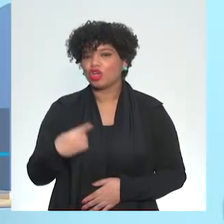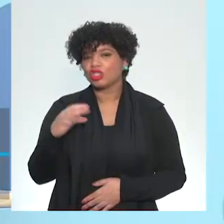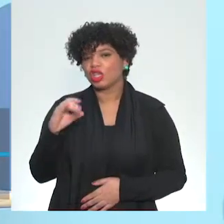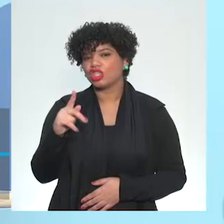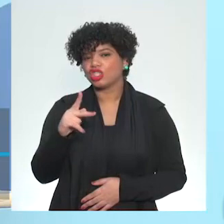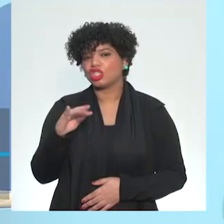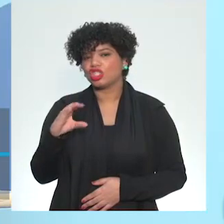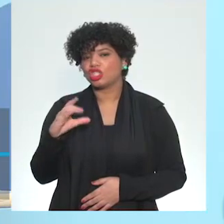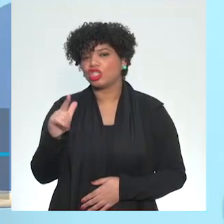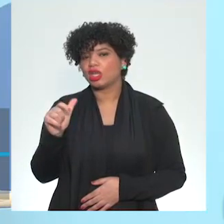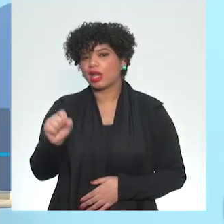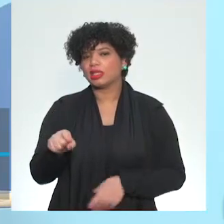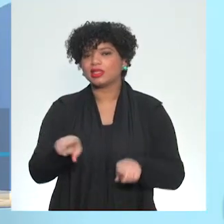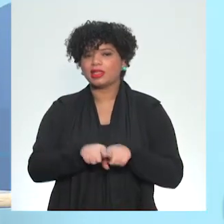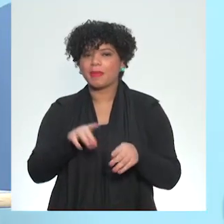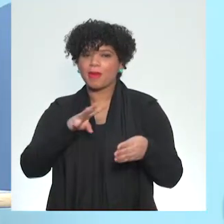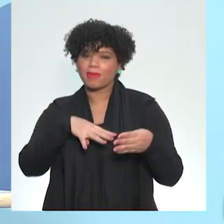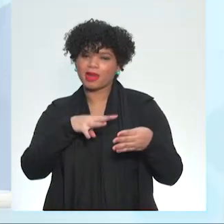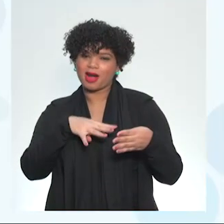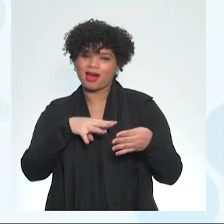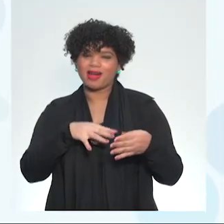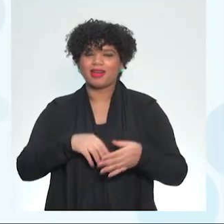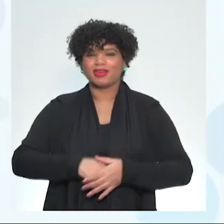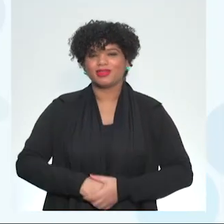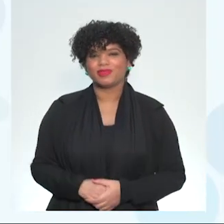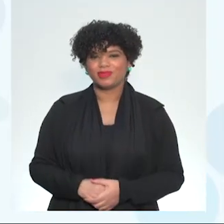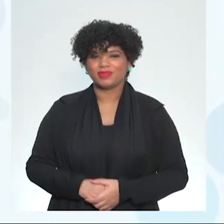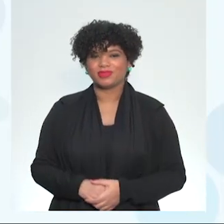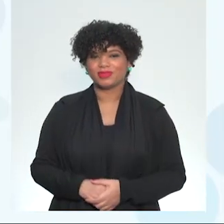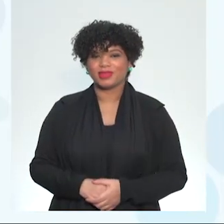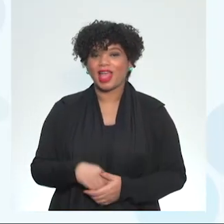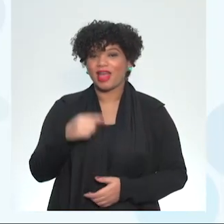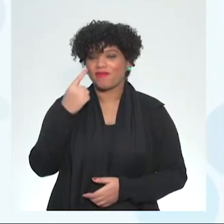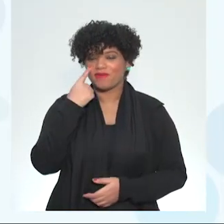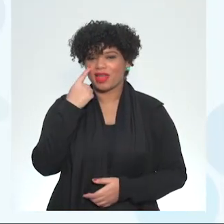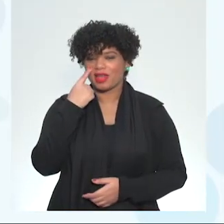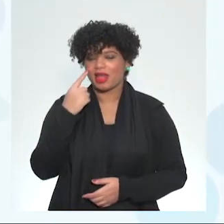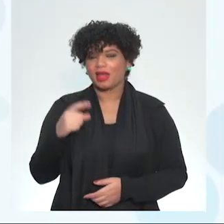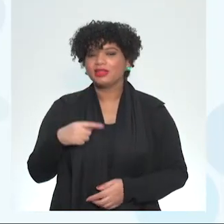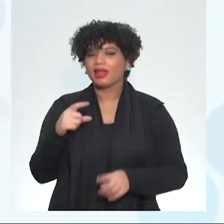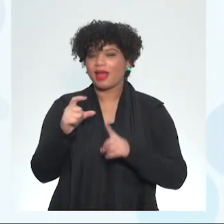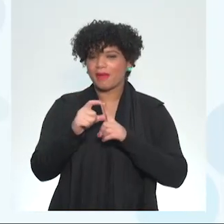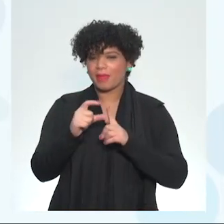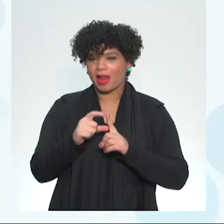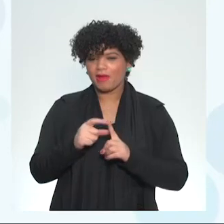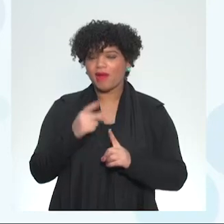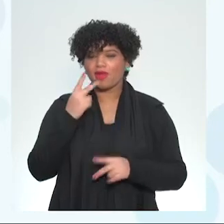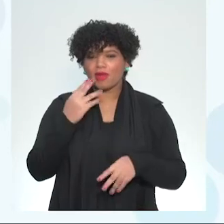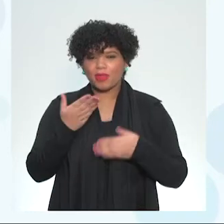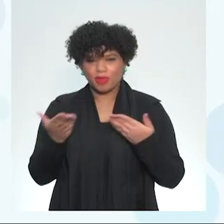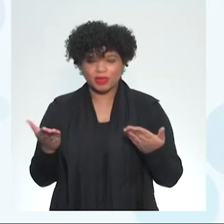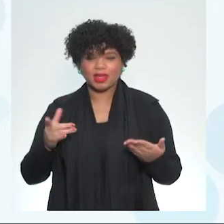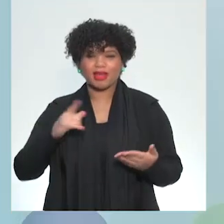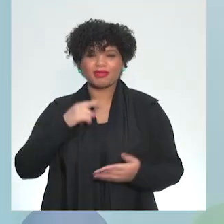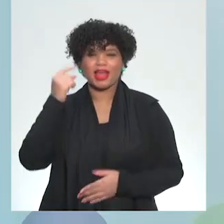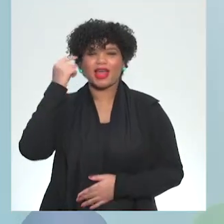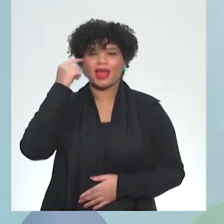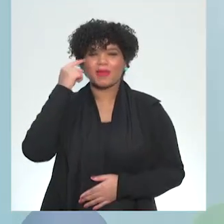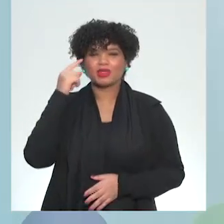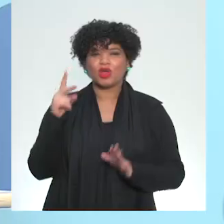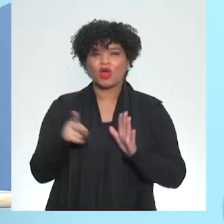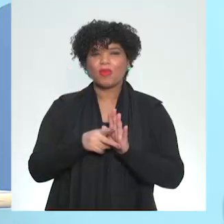e... Programadoras. Programadoras. Então, hoje, a gente tem falado com vocês bastante sobre essa questão de pensamento